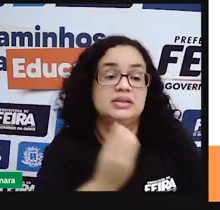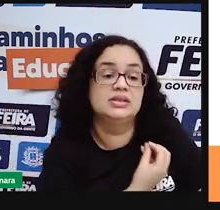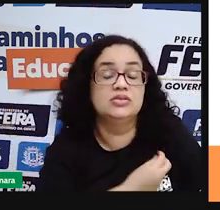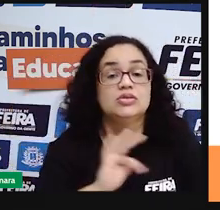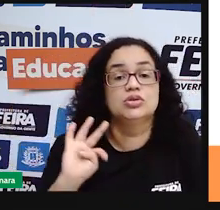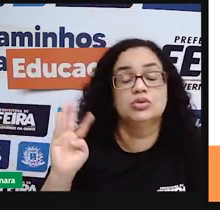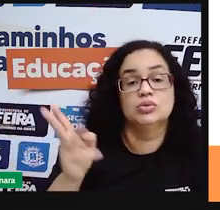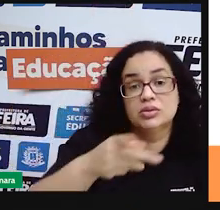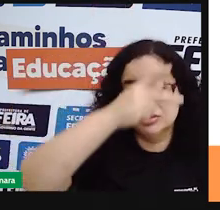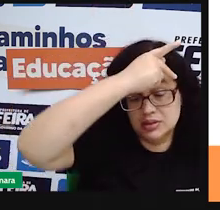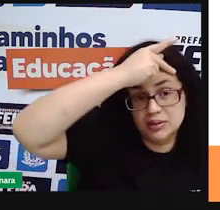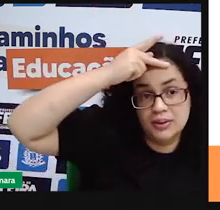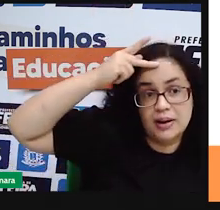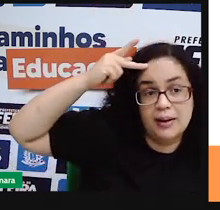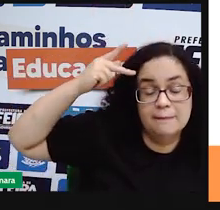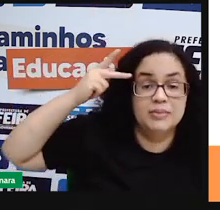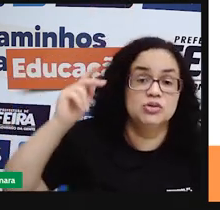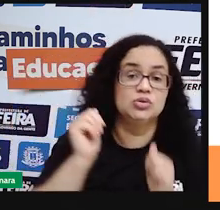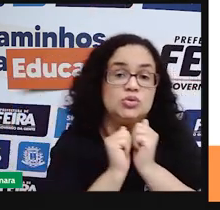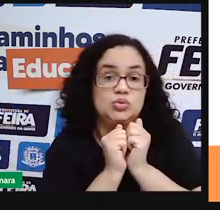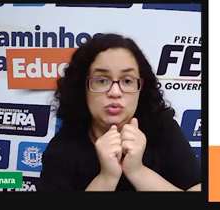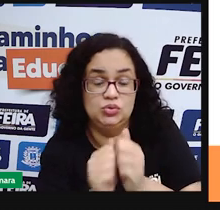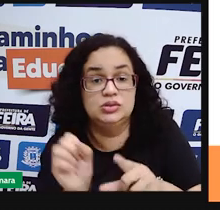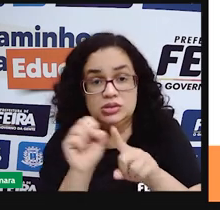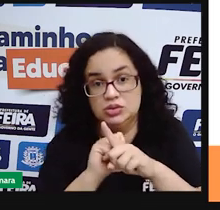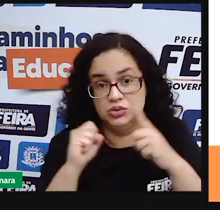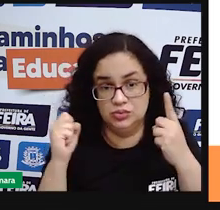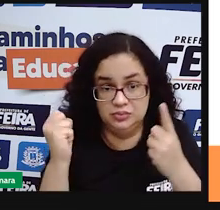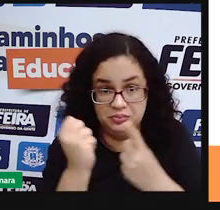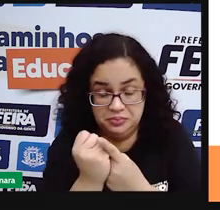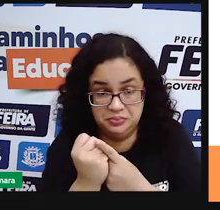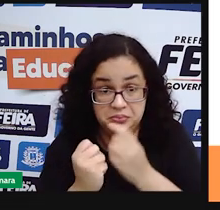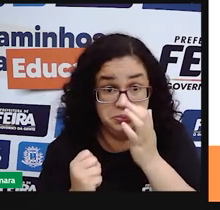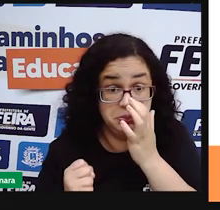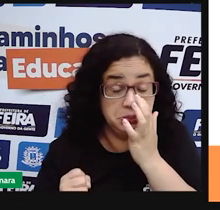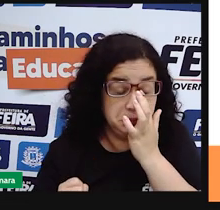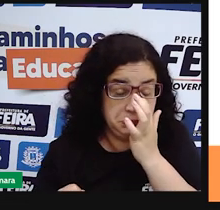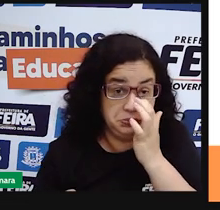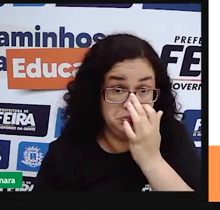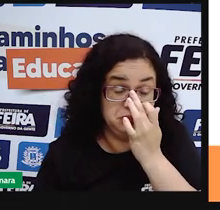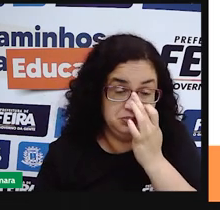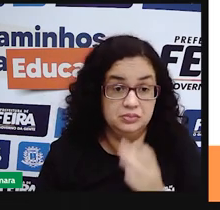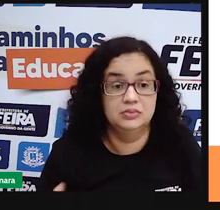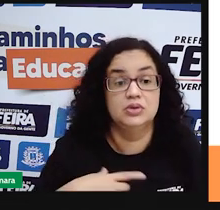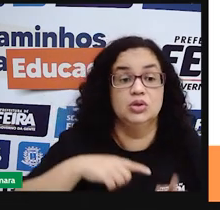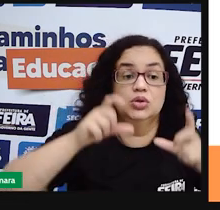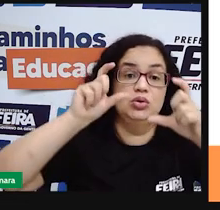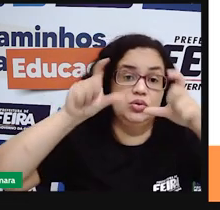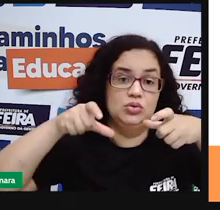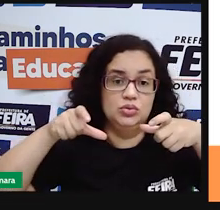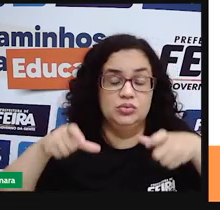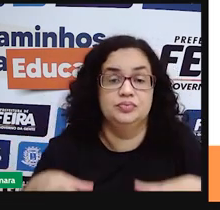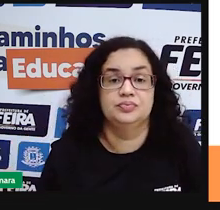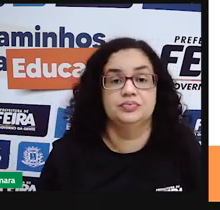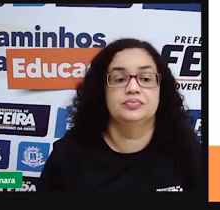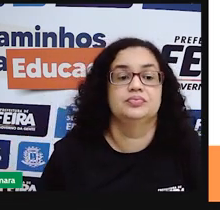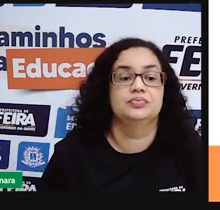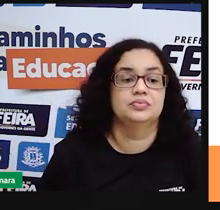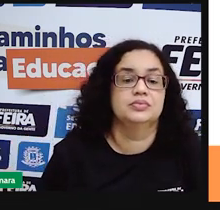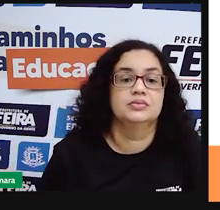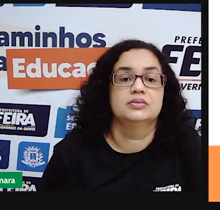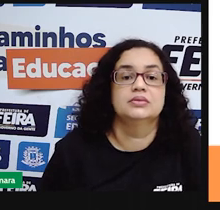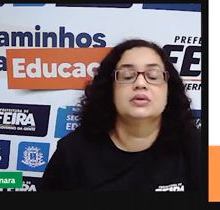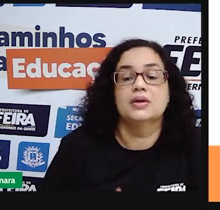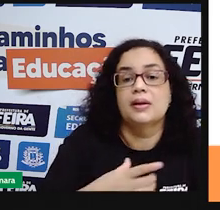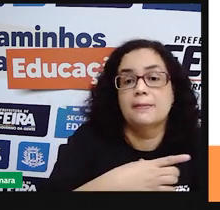pessoas que estão aí na sociedade do Brasil e alguns hábitos e costumes e aí os mais assim